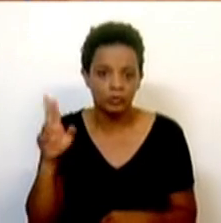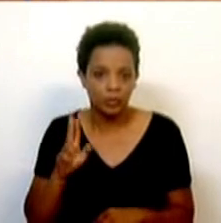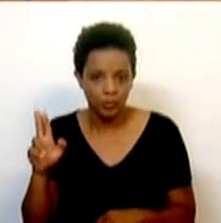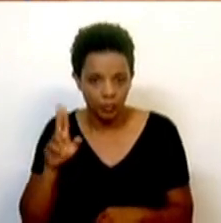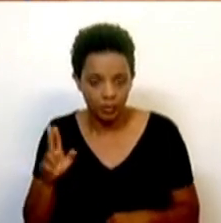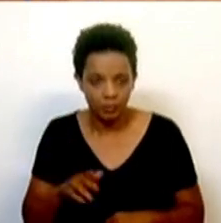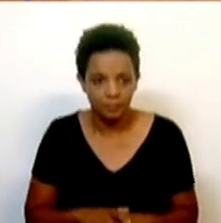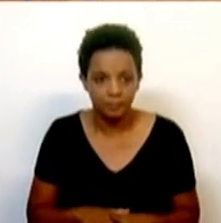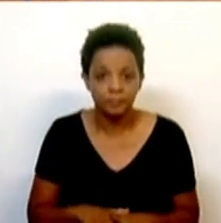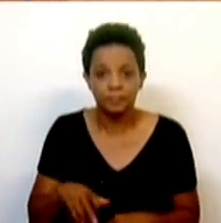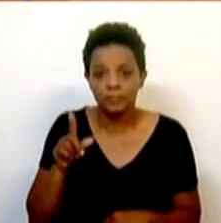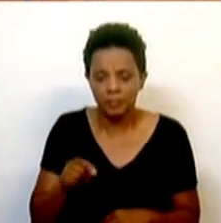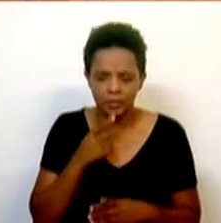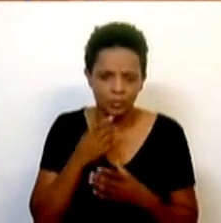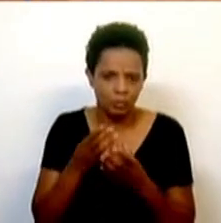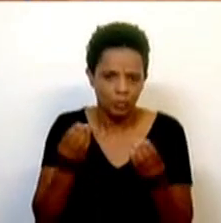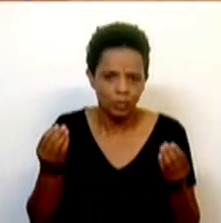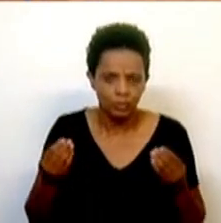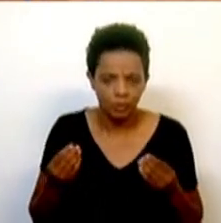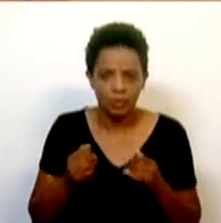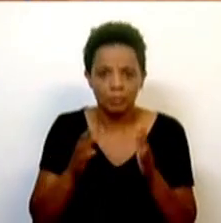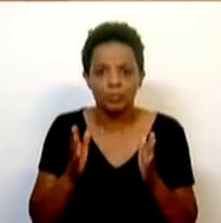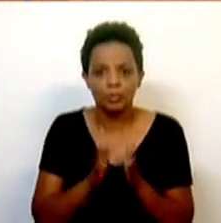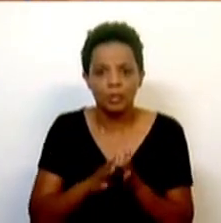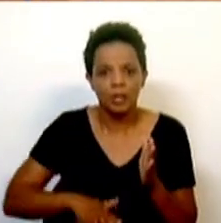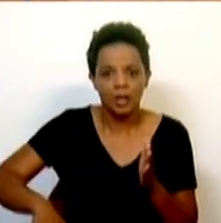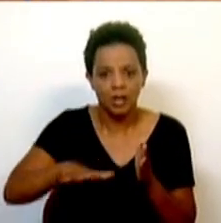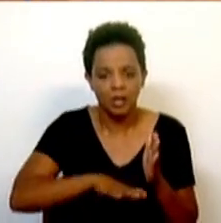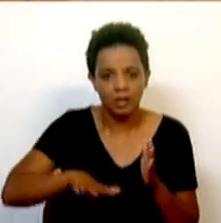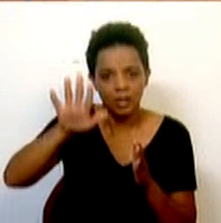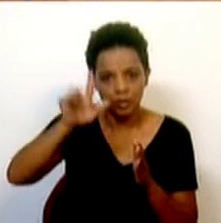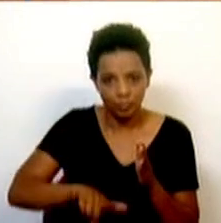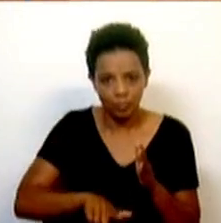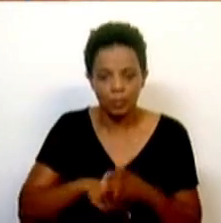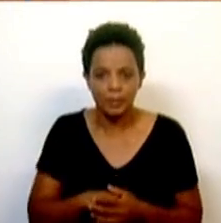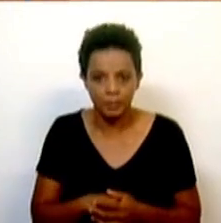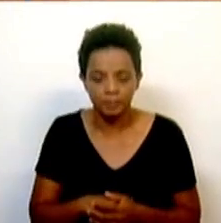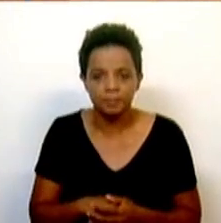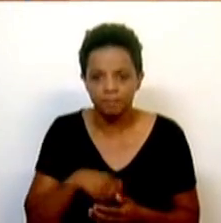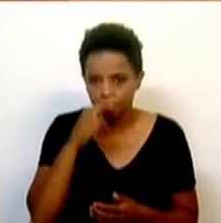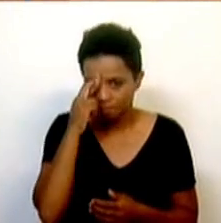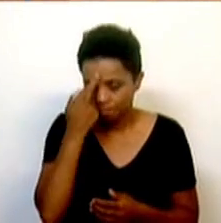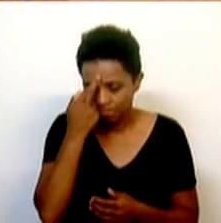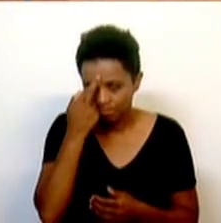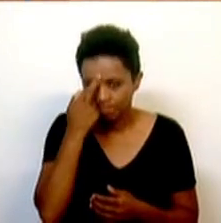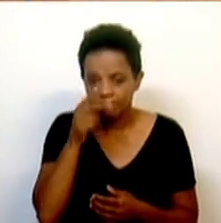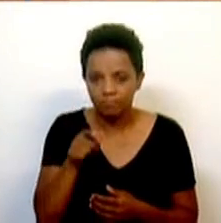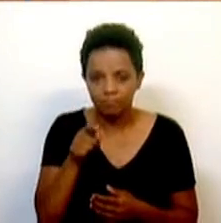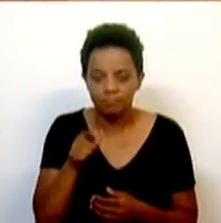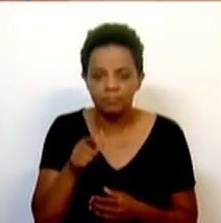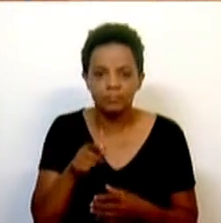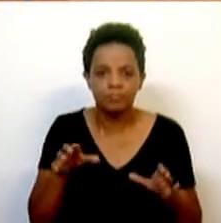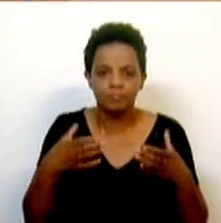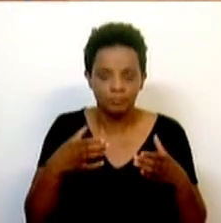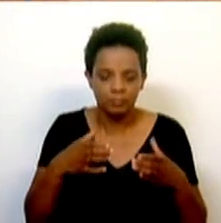Mundial da Juventude e serão muitos por toda a área metropolitana de Lisboa, num esforço conjunto com as